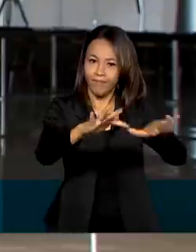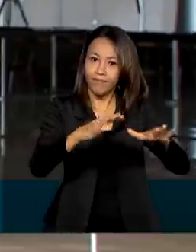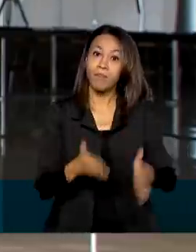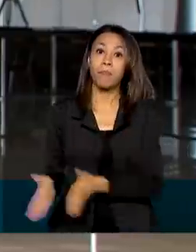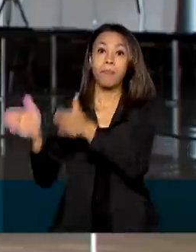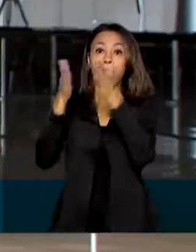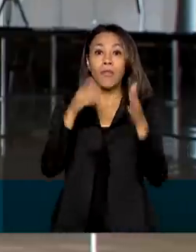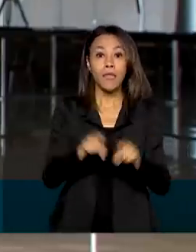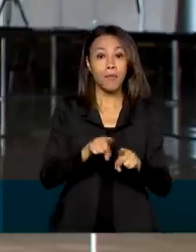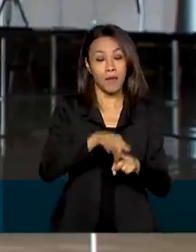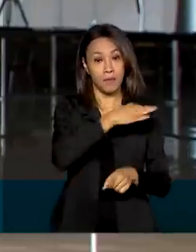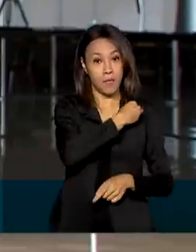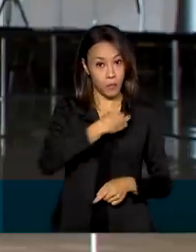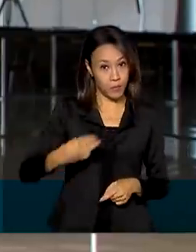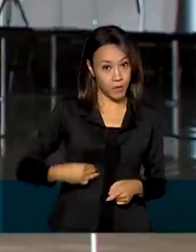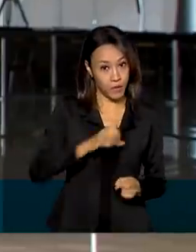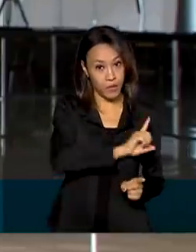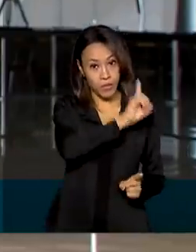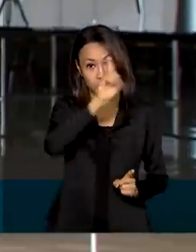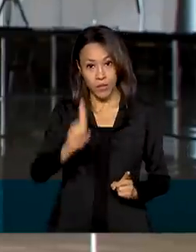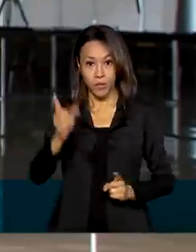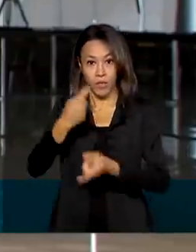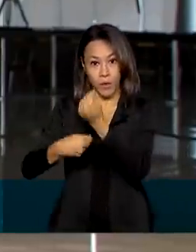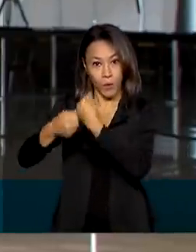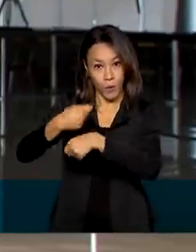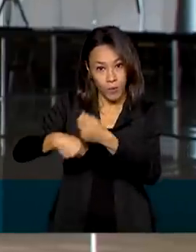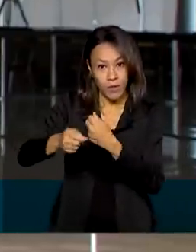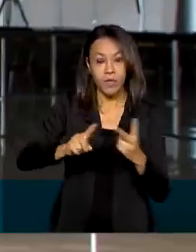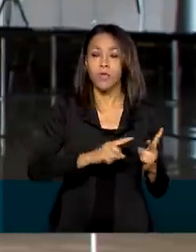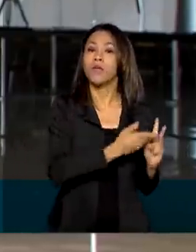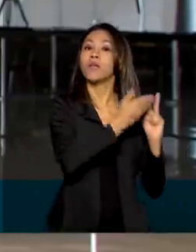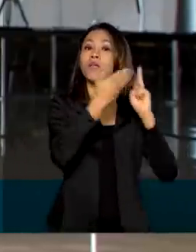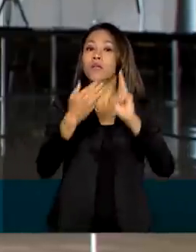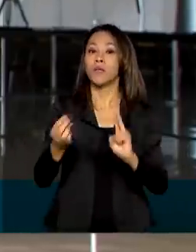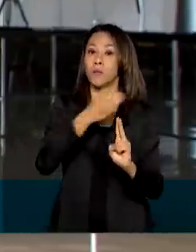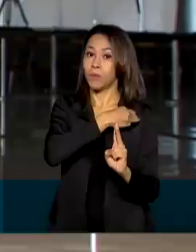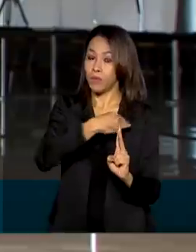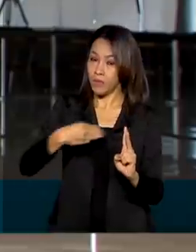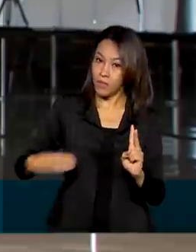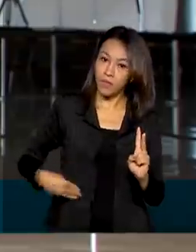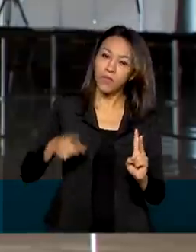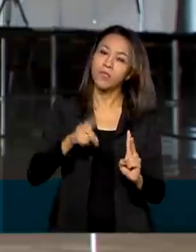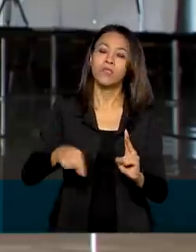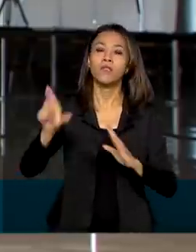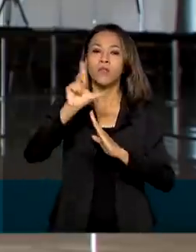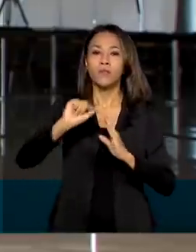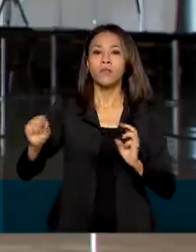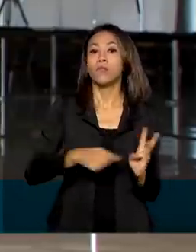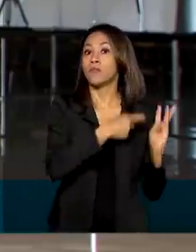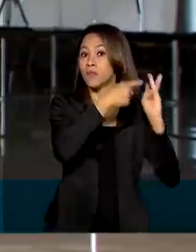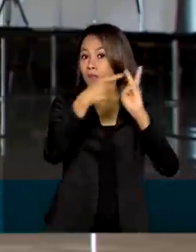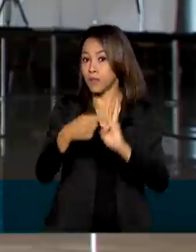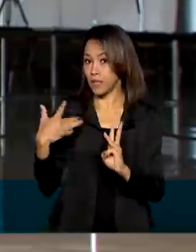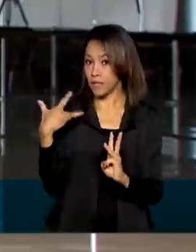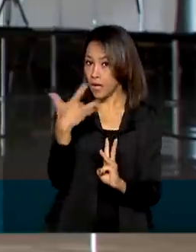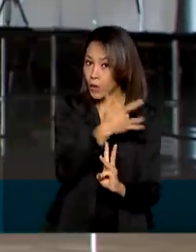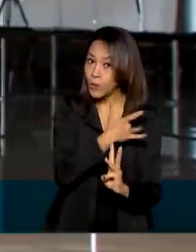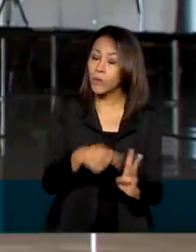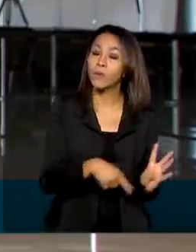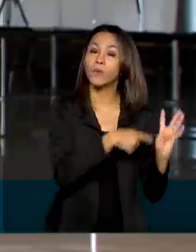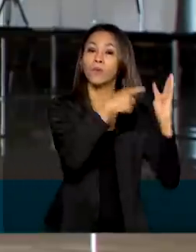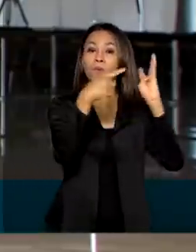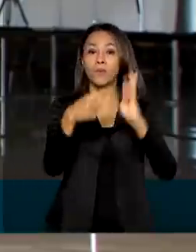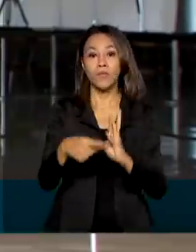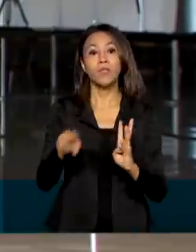os ministros da Economia, Paulo Guedes, o ministro da Casa Civil, Braga Neto, da Saúde, Pazuello, além de Luiz Eduardo